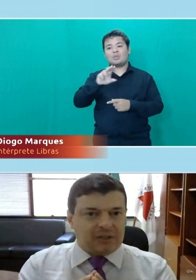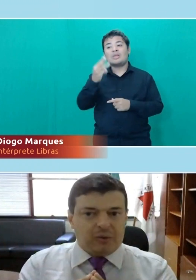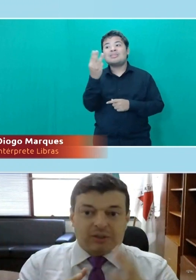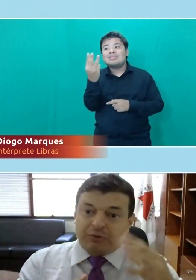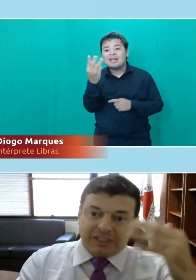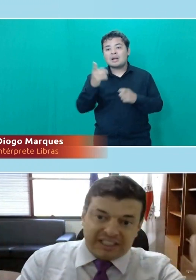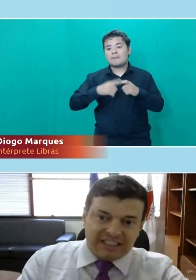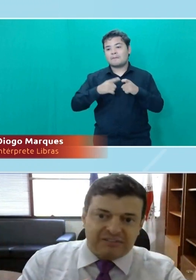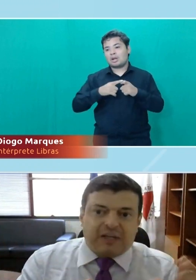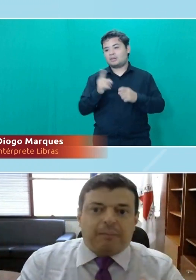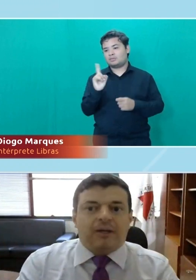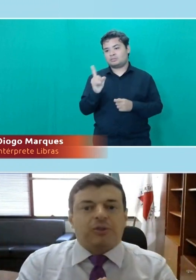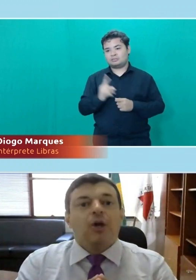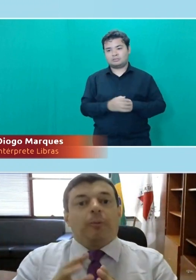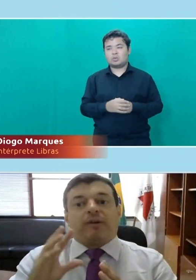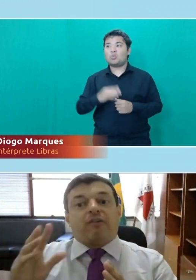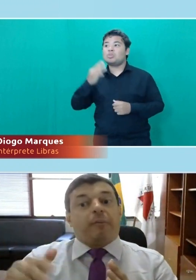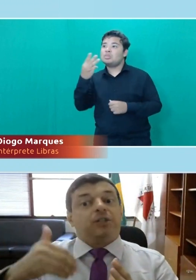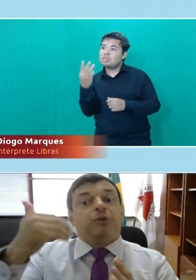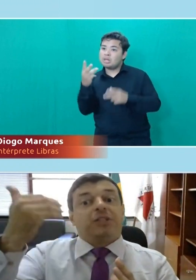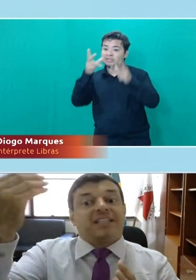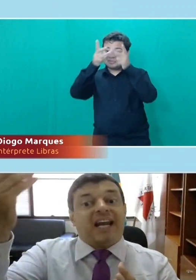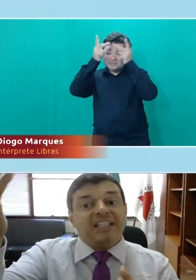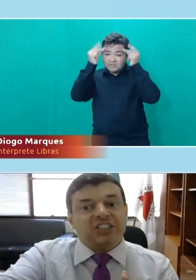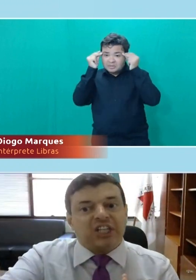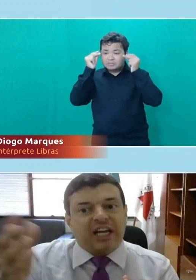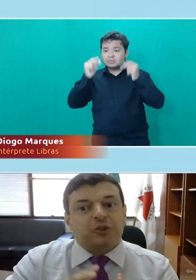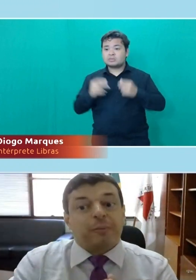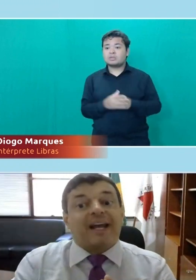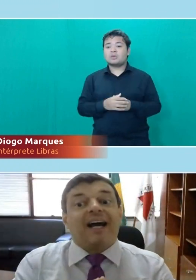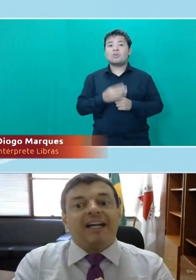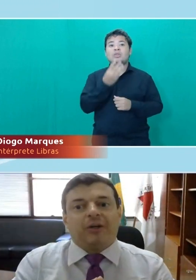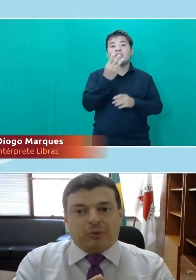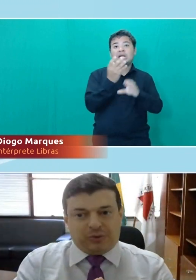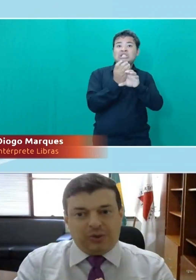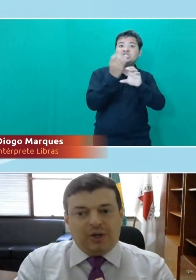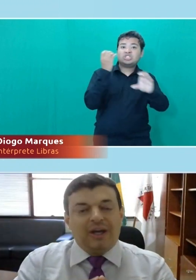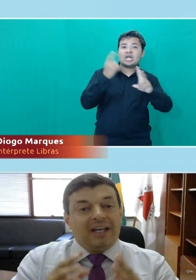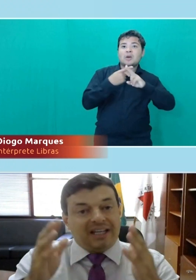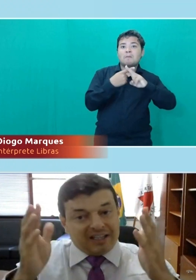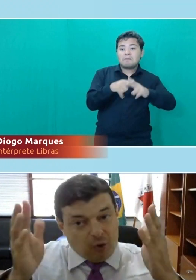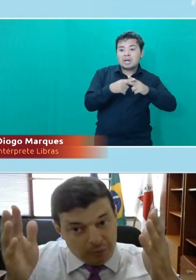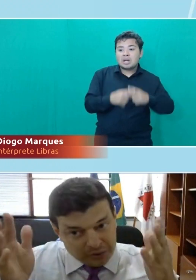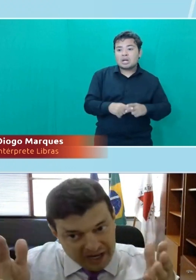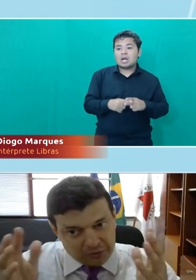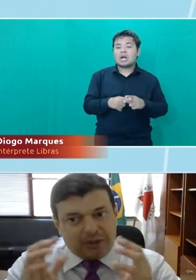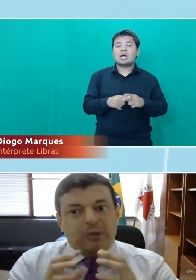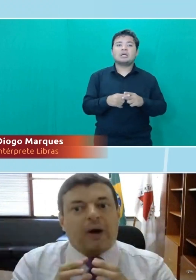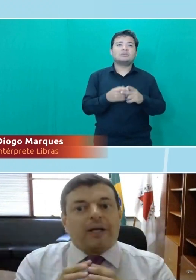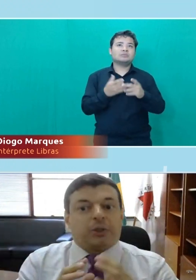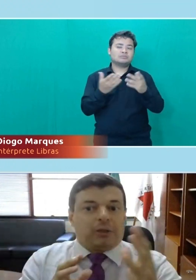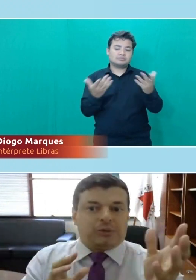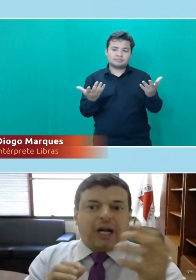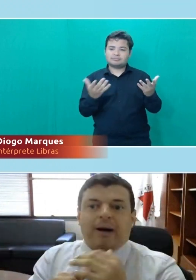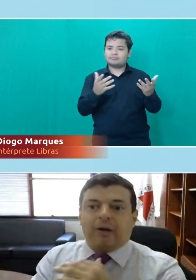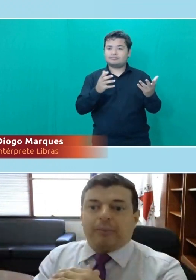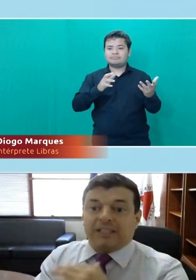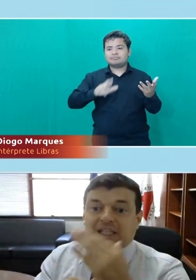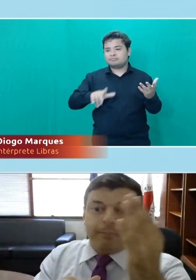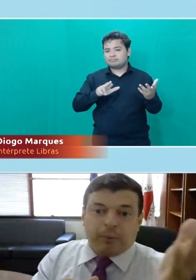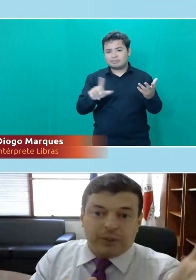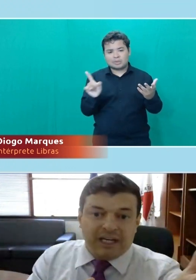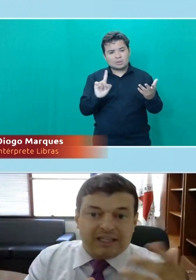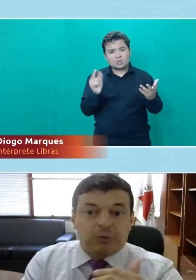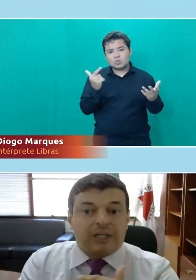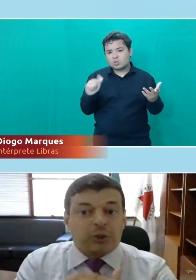para atender os senadores, eu não vou ter três enfermeiros, eu provavelmente não vou ter três engenheiros mecânicos, que, como tem o Tribunal Regional do Trabalho